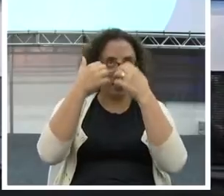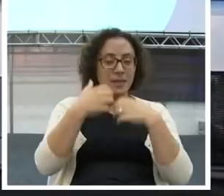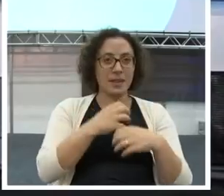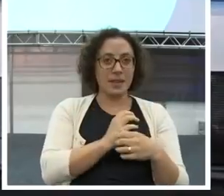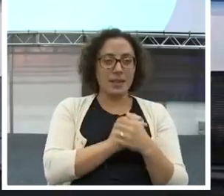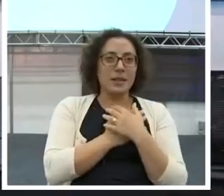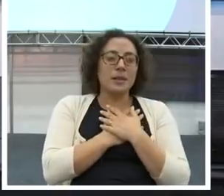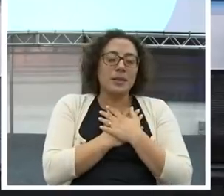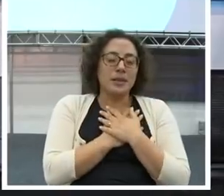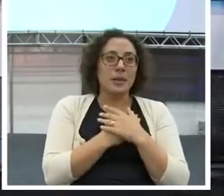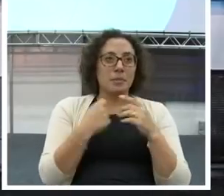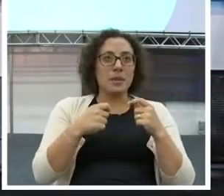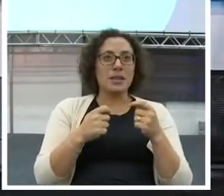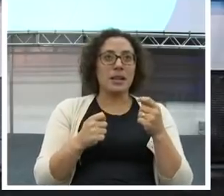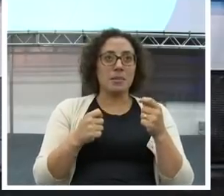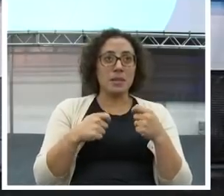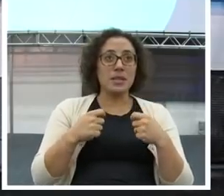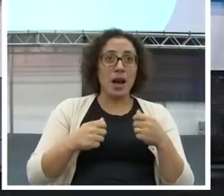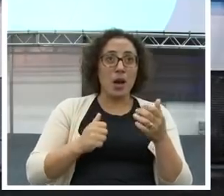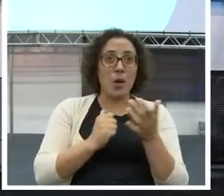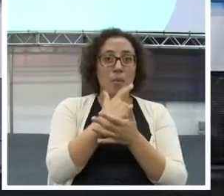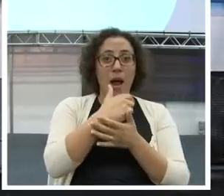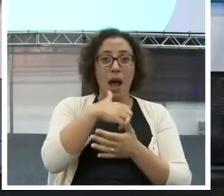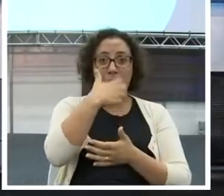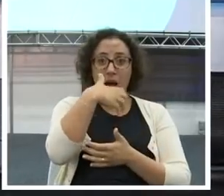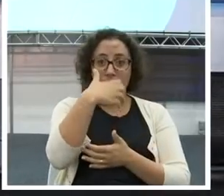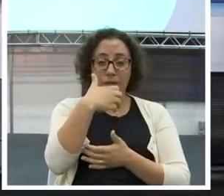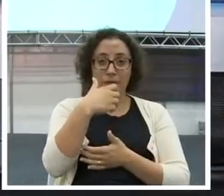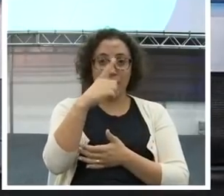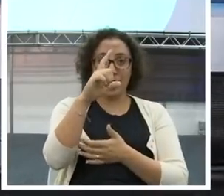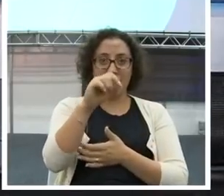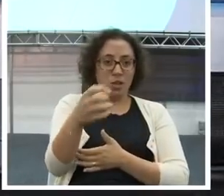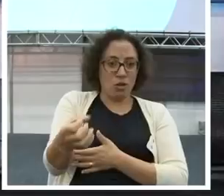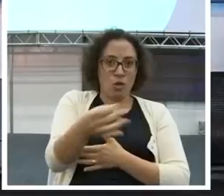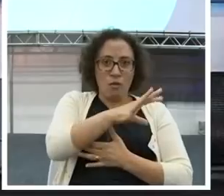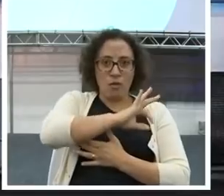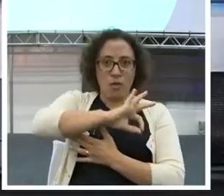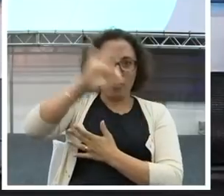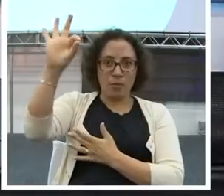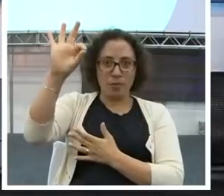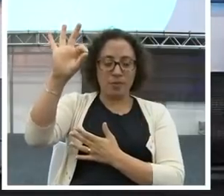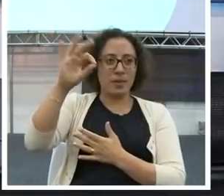Meu racional, fala. Meu não tem dinheiro. Meu emocional fala. Vou usar o cartão.